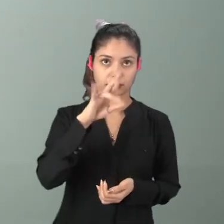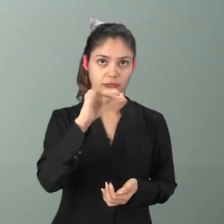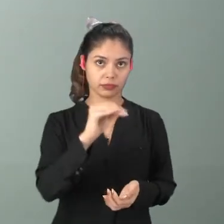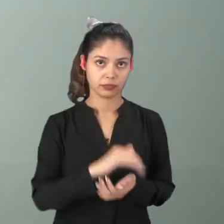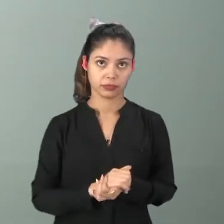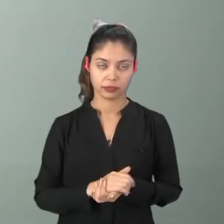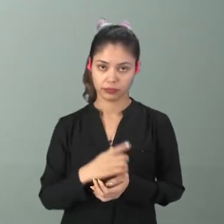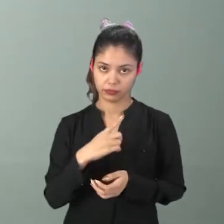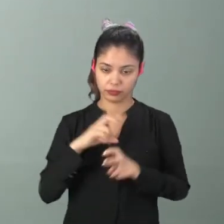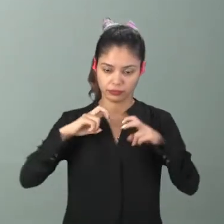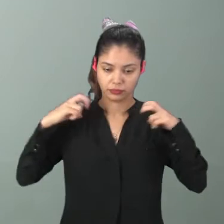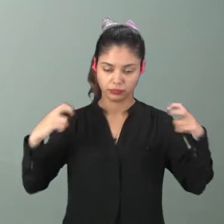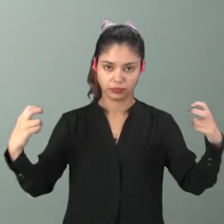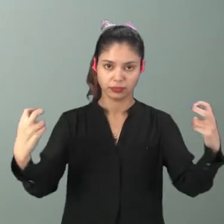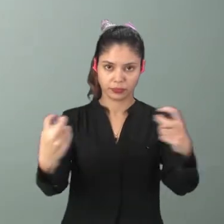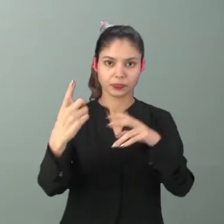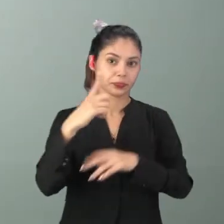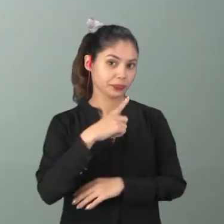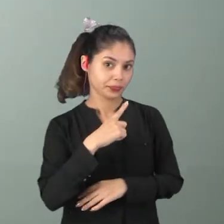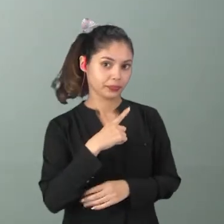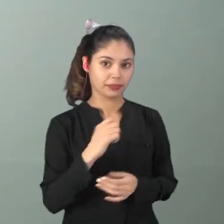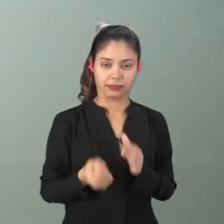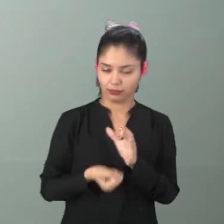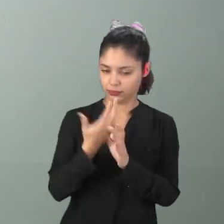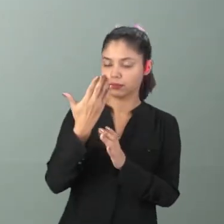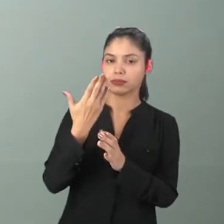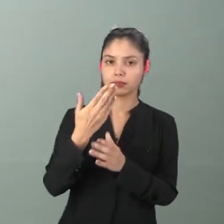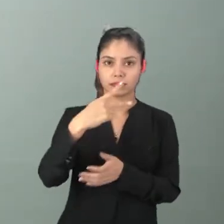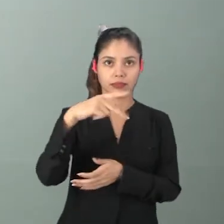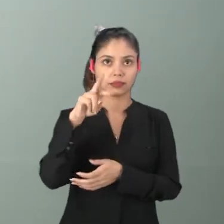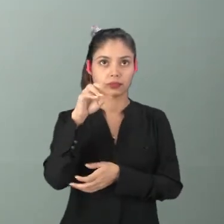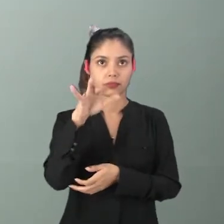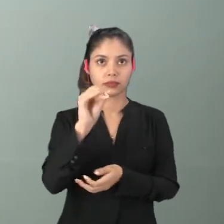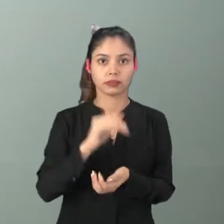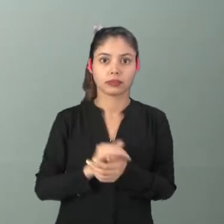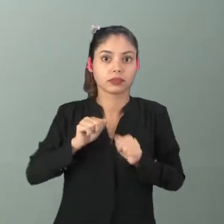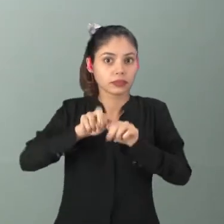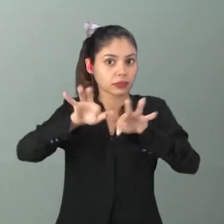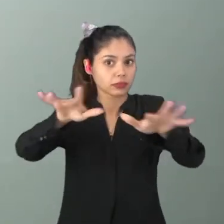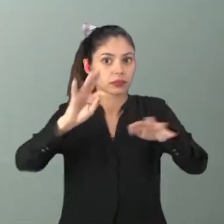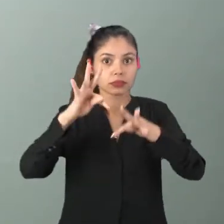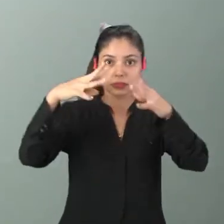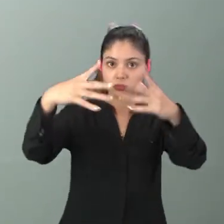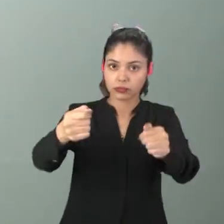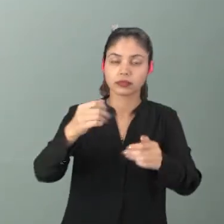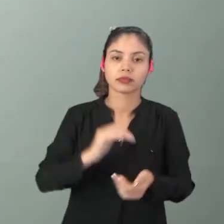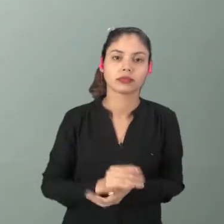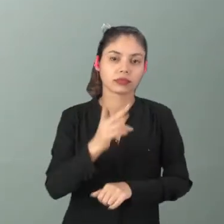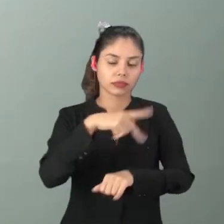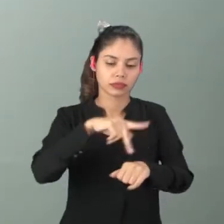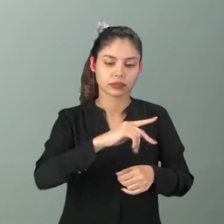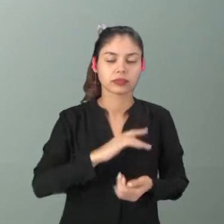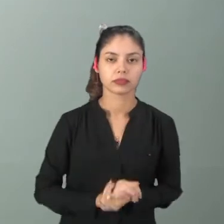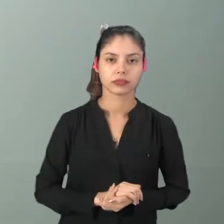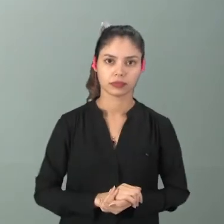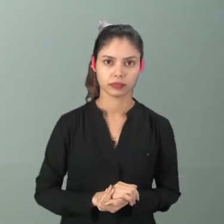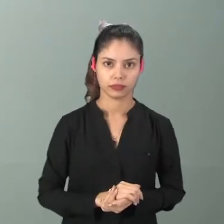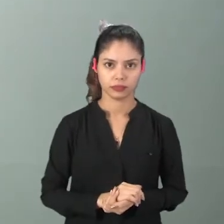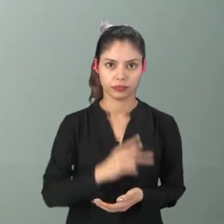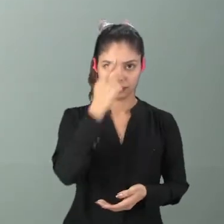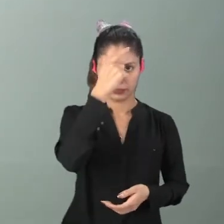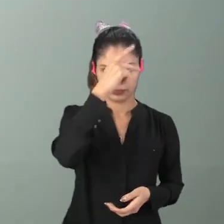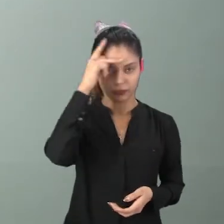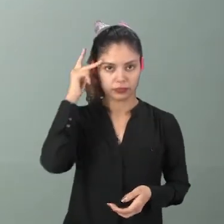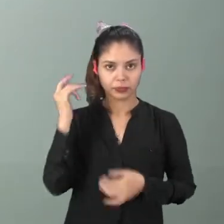ela teve a sua origem em Pernambuco, mas ela se espalhou por todo o país. Então, as